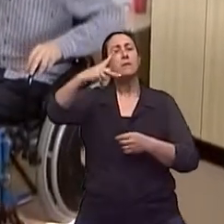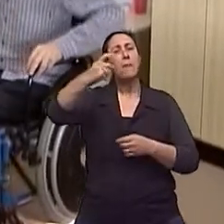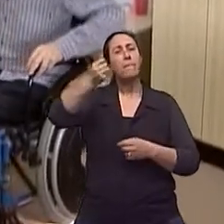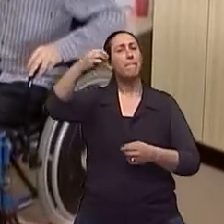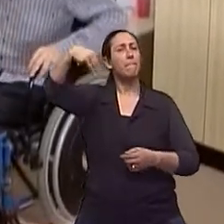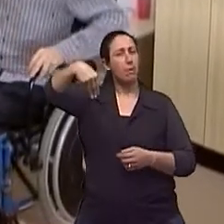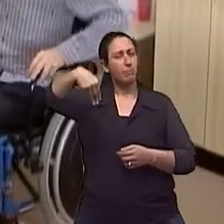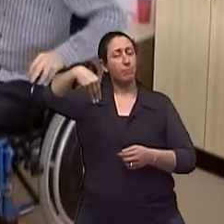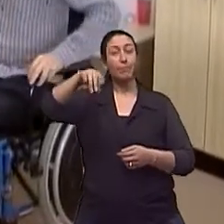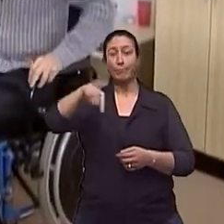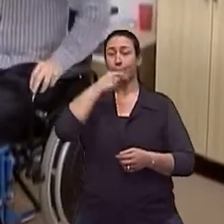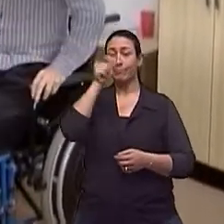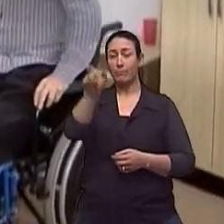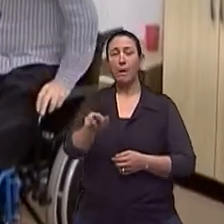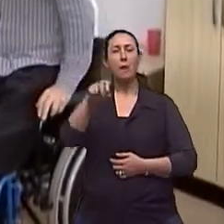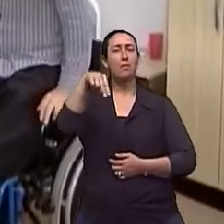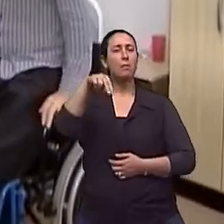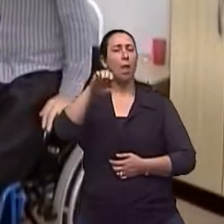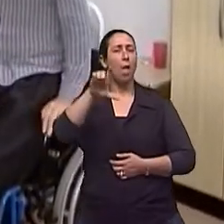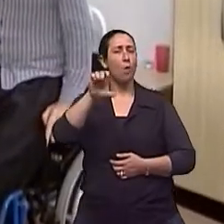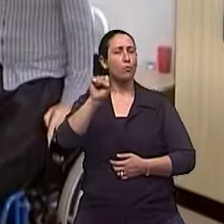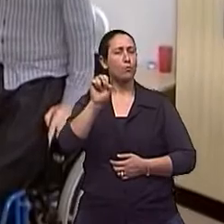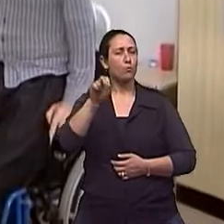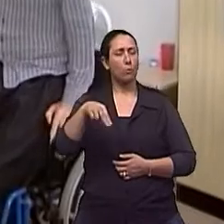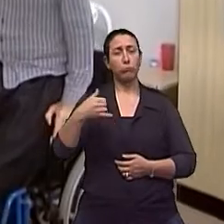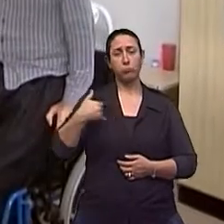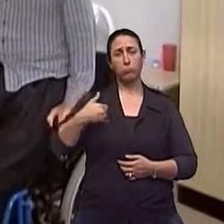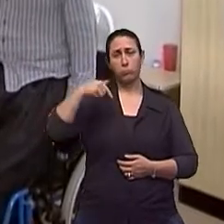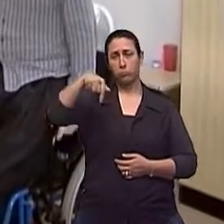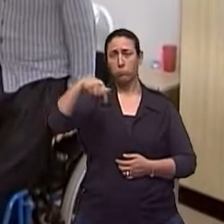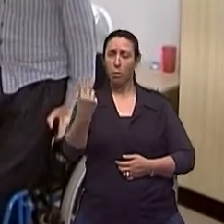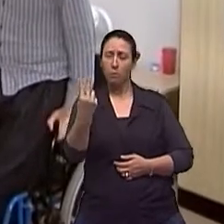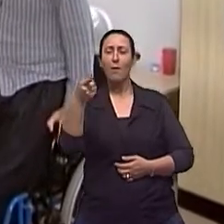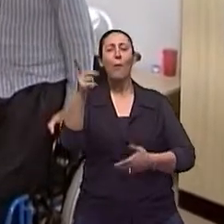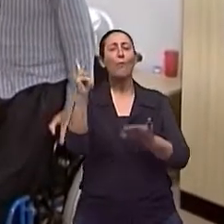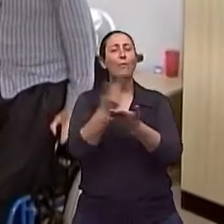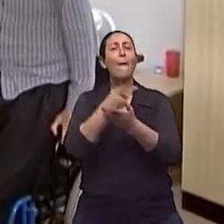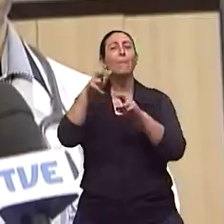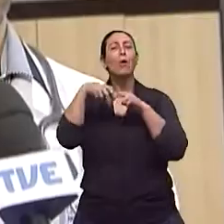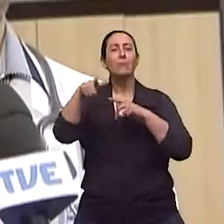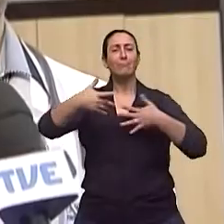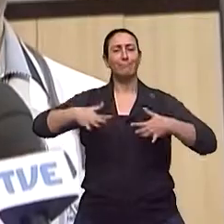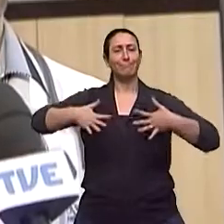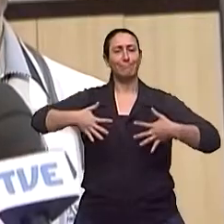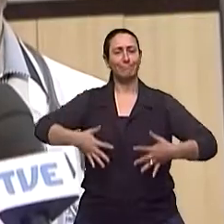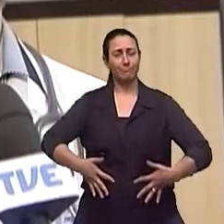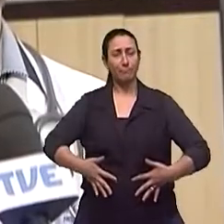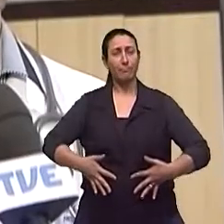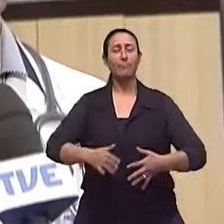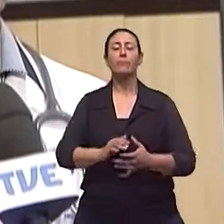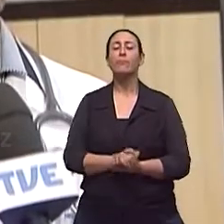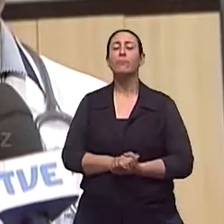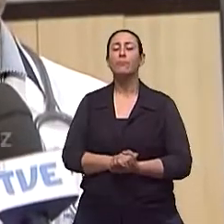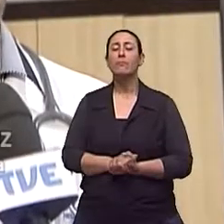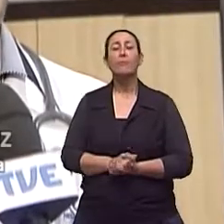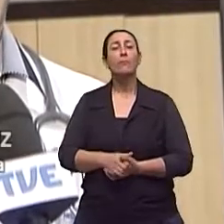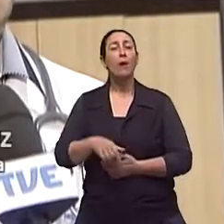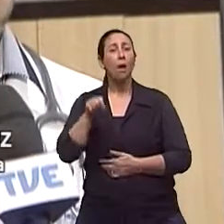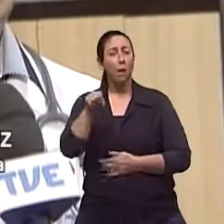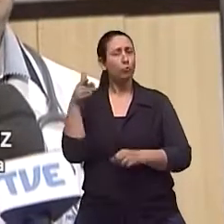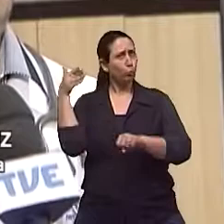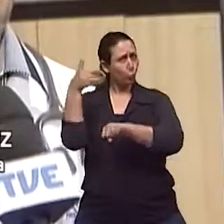Nelson, de 72 anos. Ele sofreu uma queda devido à sua doença de Parkinson. Ele chegou aqui na SPAM em